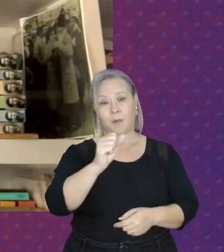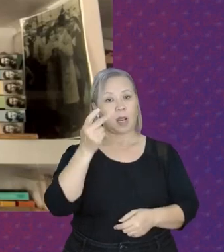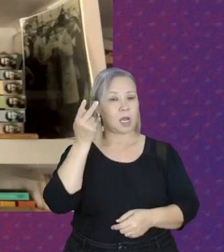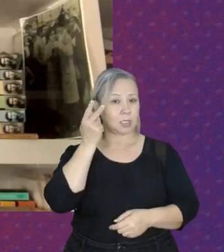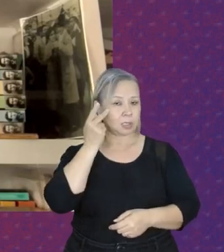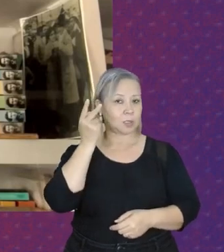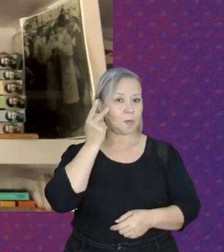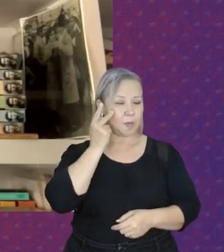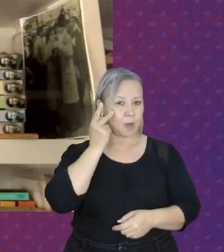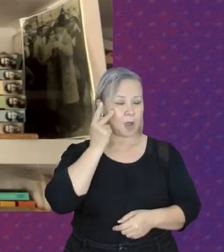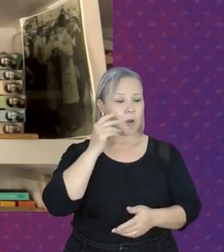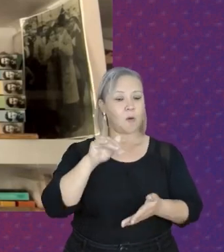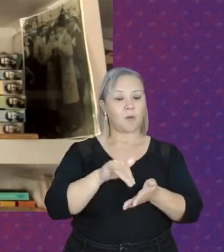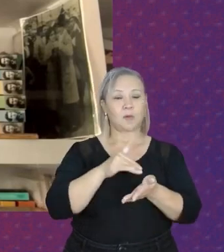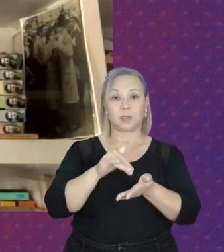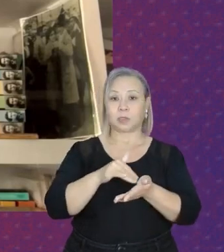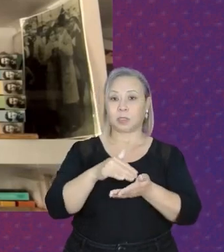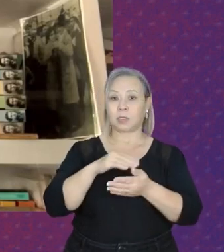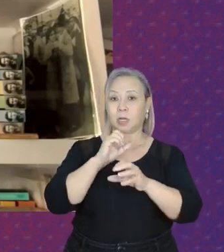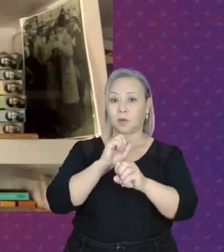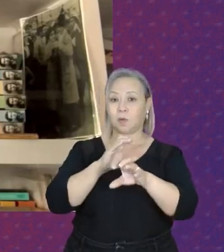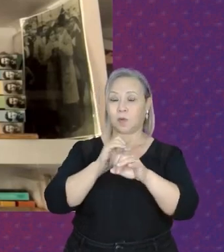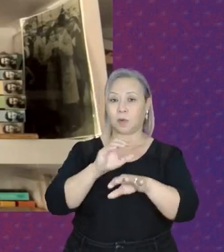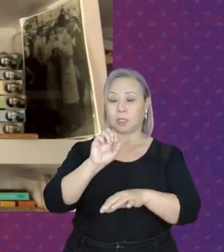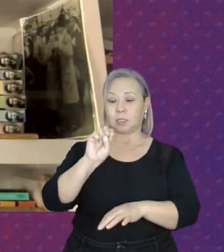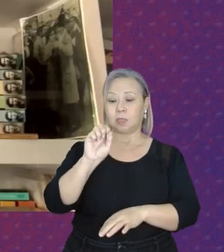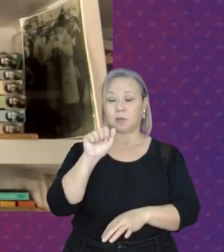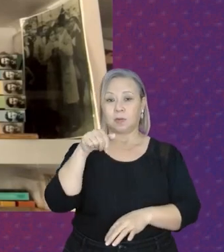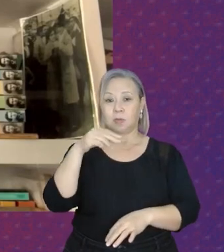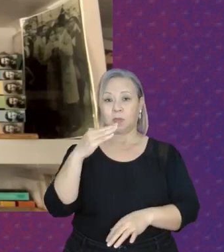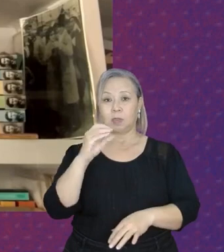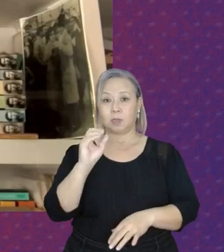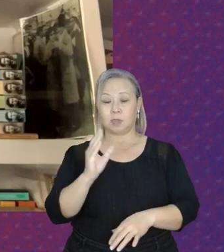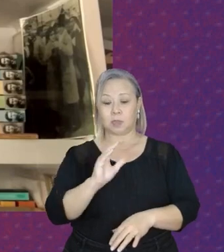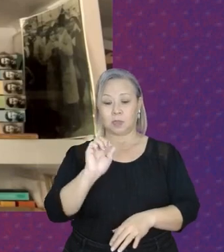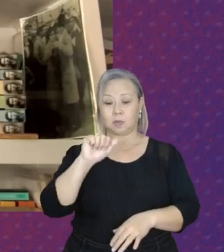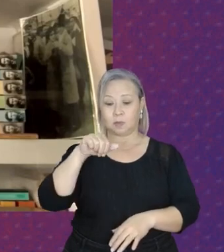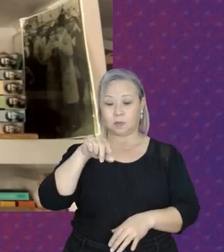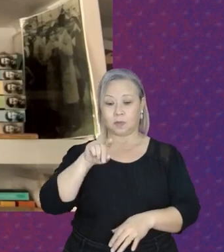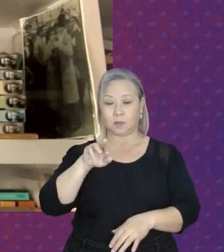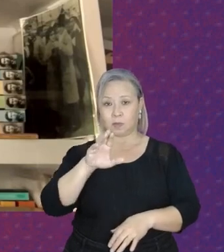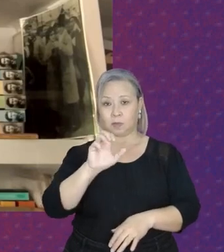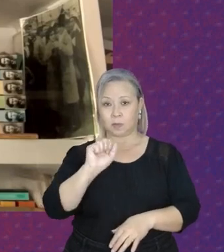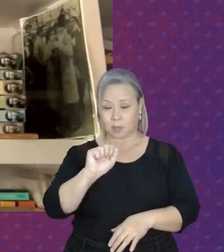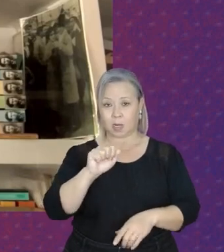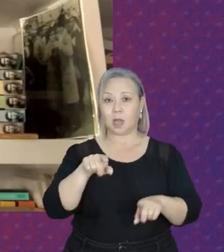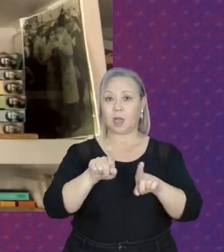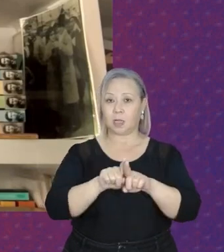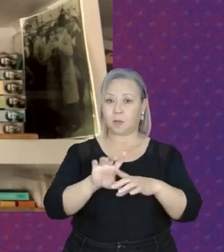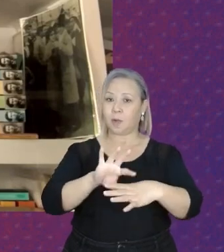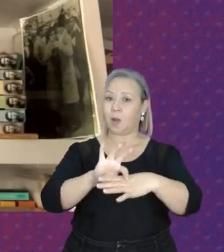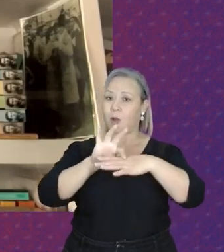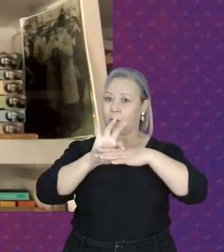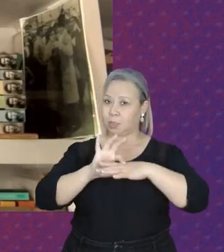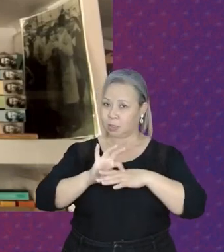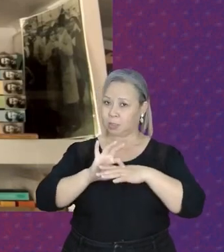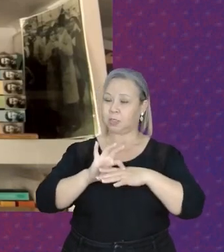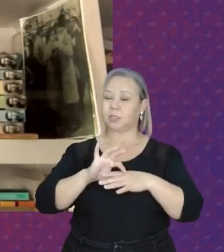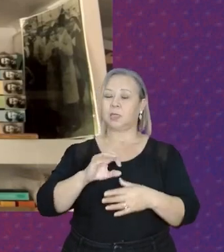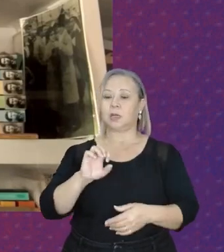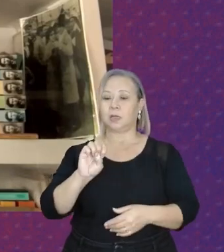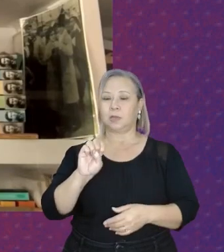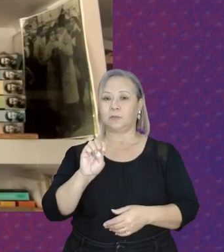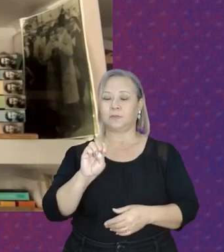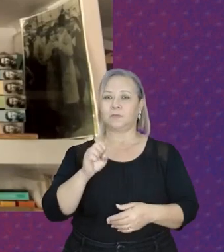fui secretária de educação em Santo André, presidi a Fundação Santo André, que é uma fundação de ensino superior,